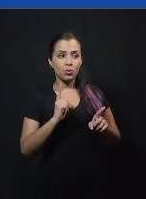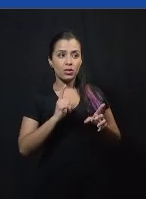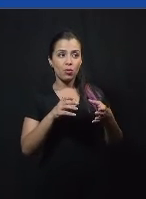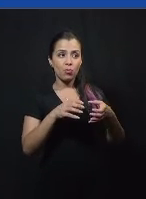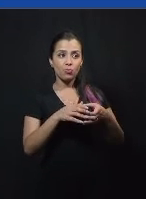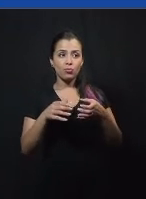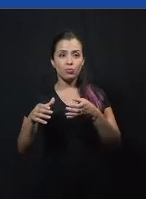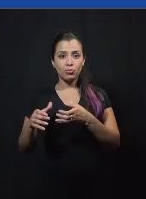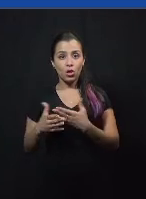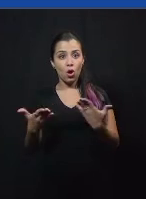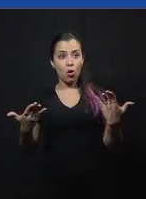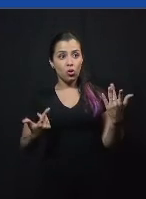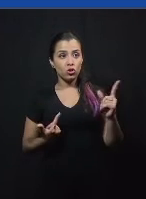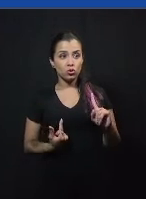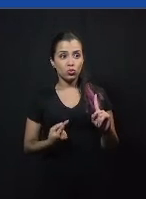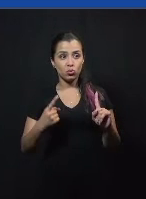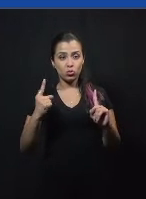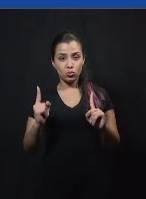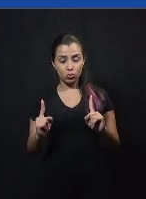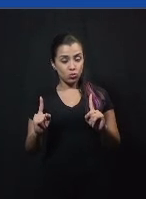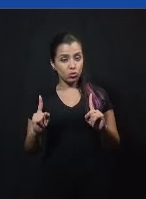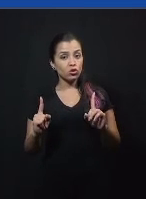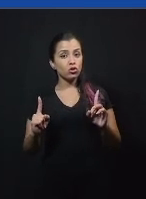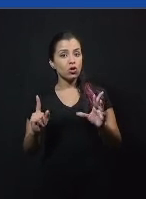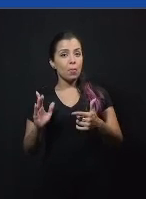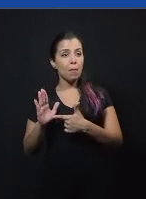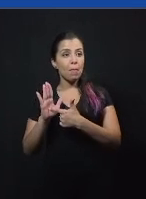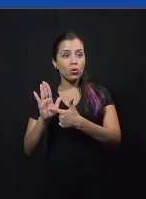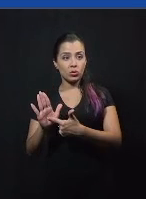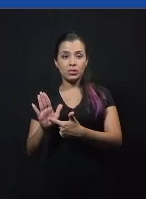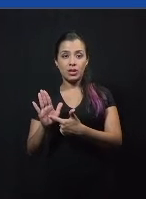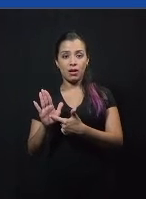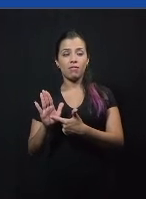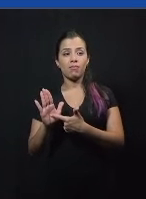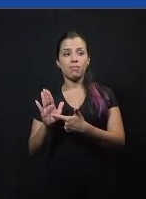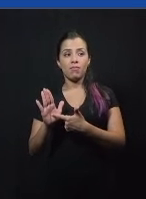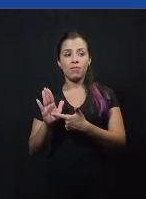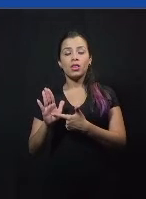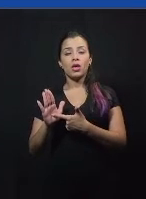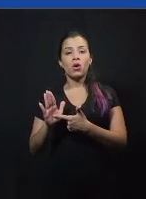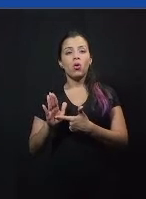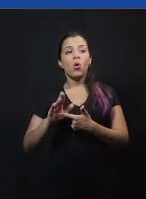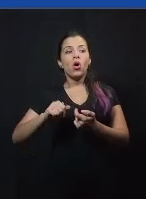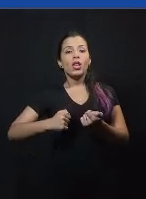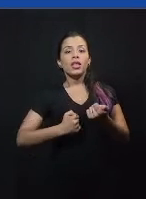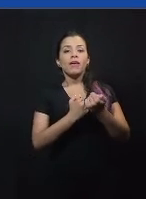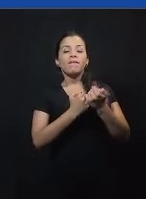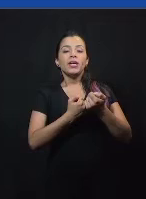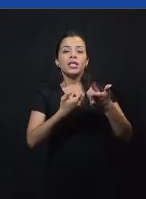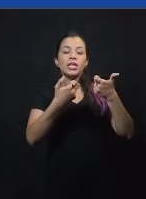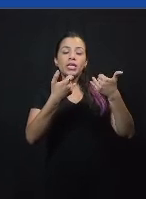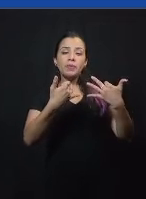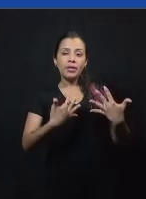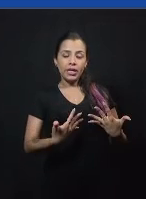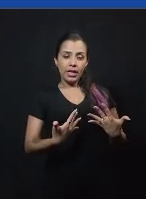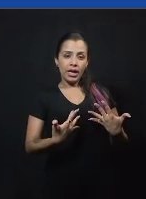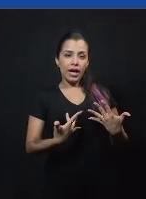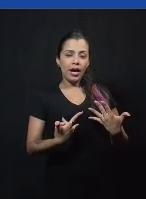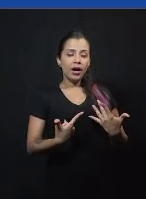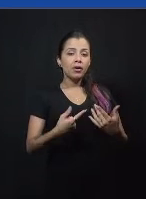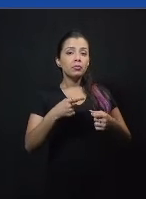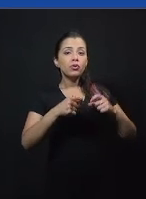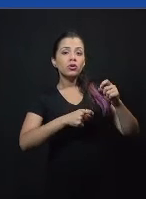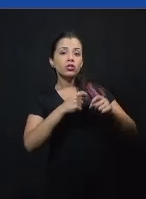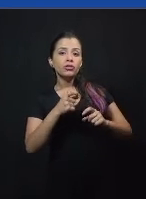time hoje. E aí, o time de defesa, ele é responsável por definir e interpretar a moção, justificando com um ou mais argumentos de